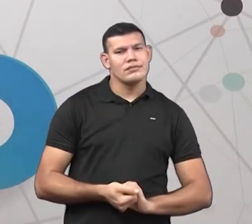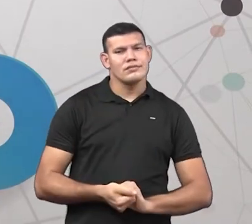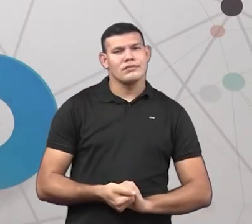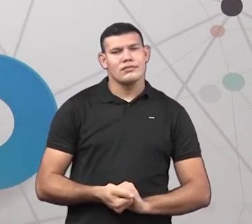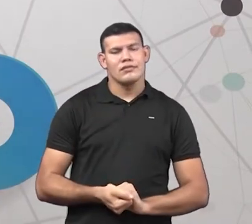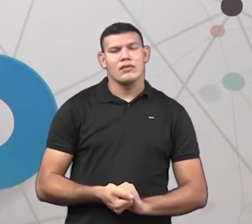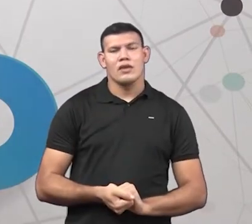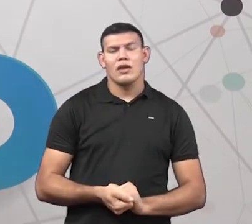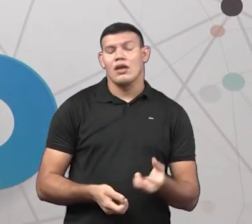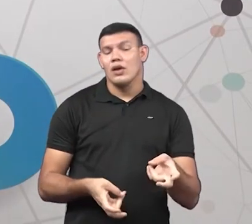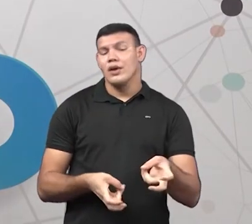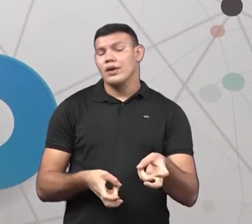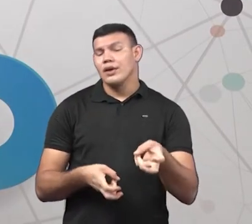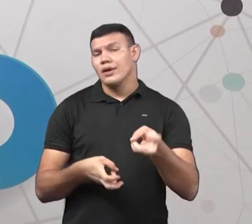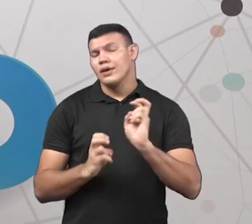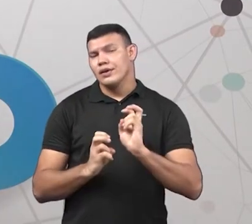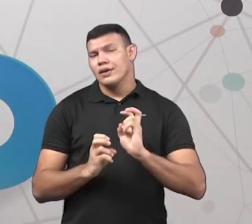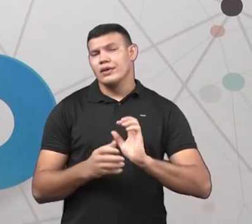E observem aqui, ó.